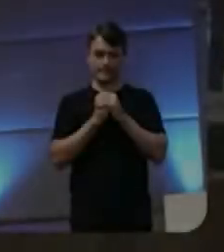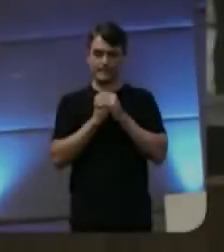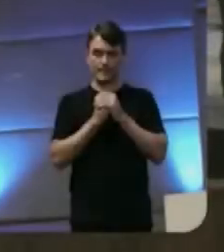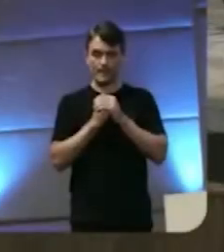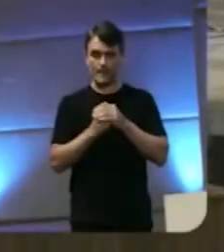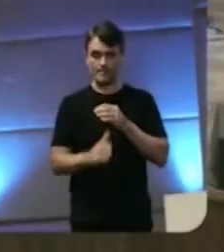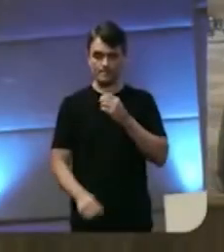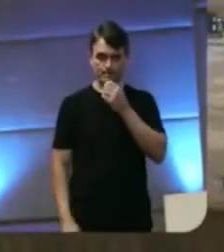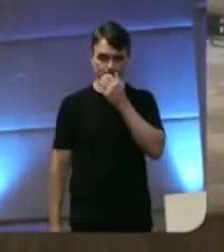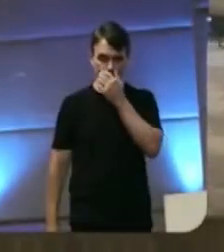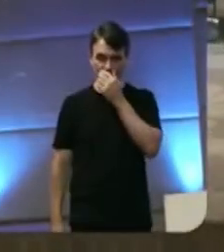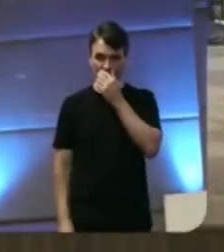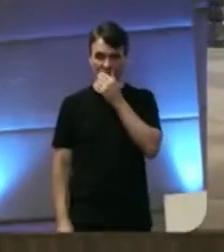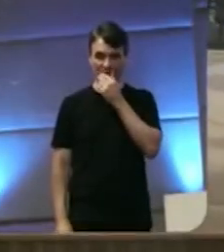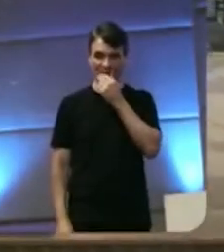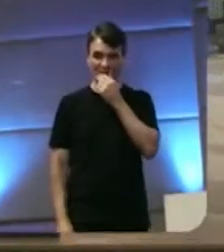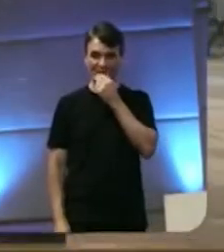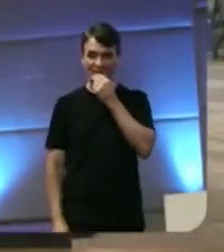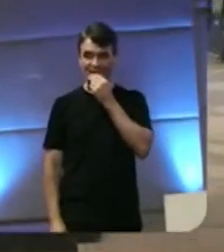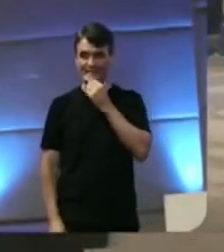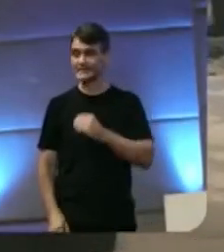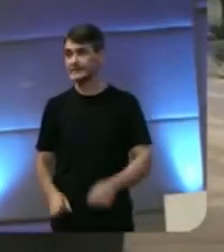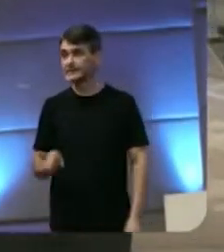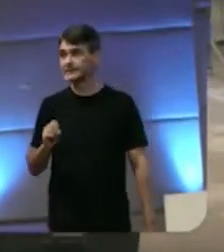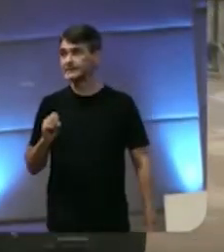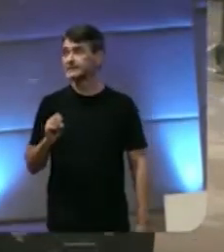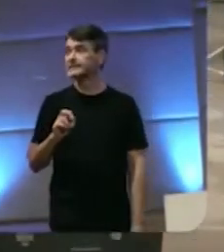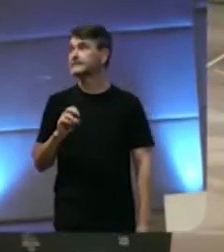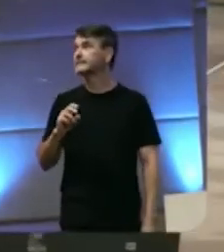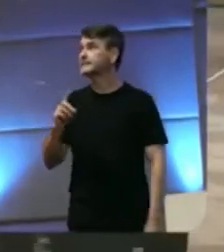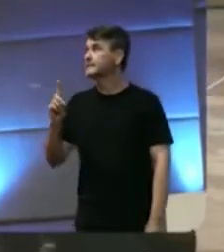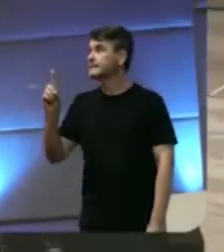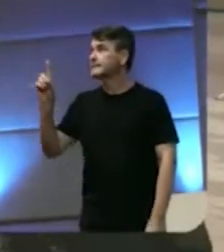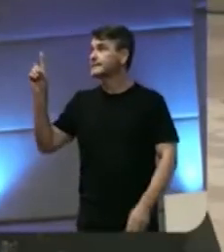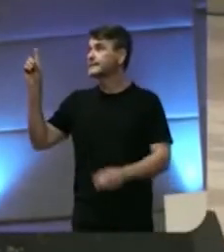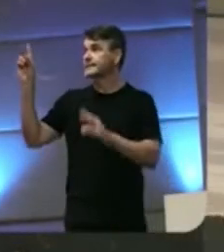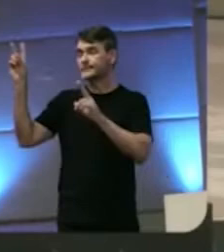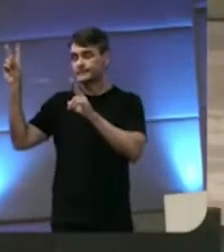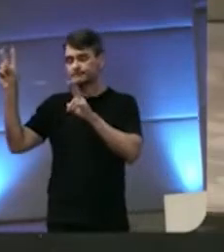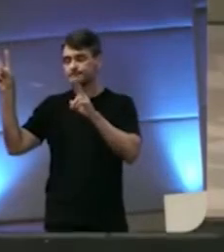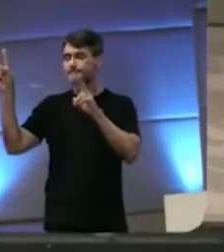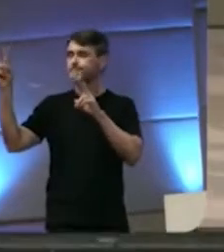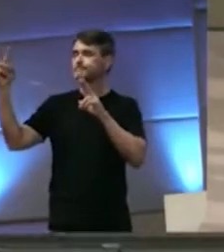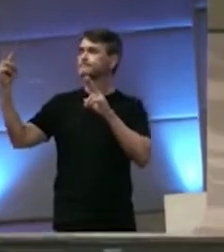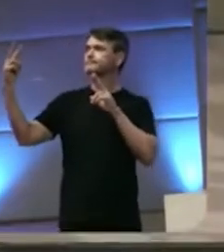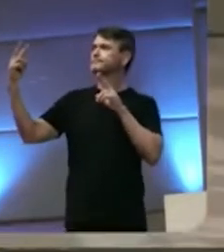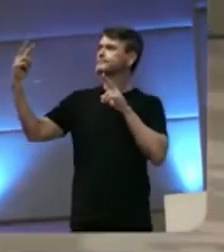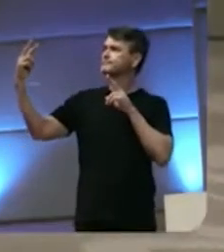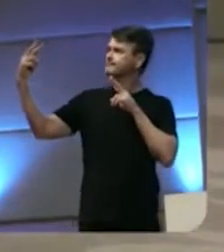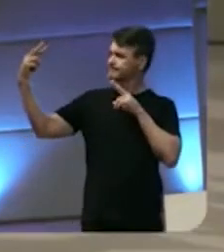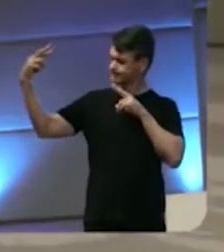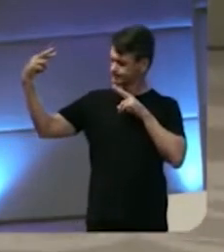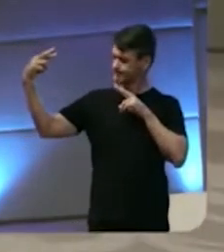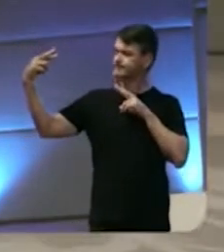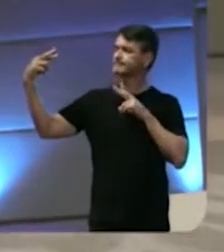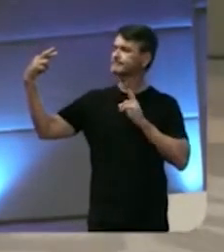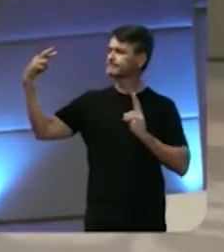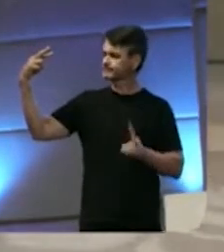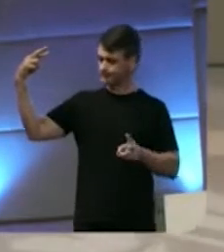Sei que os teus olhos, sempre atentos,